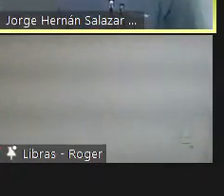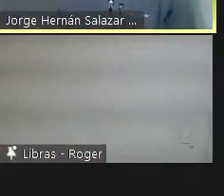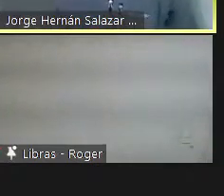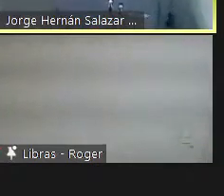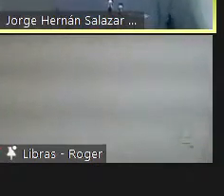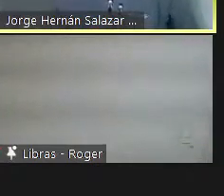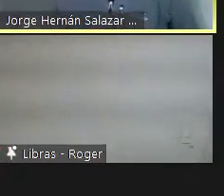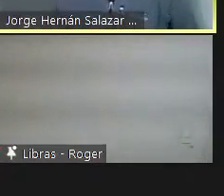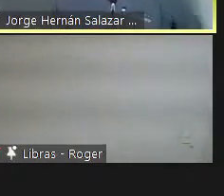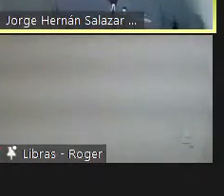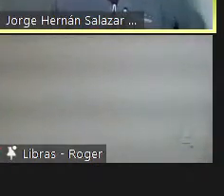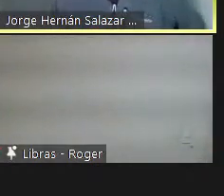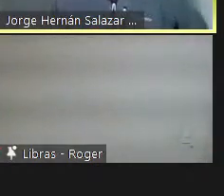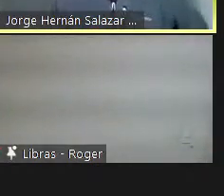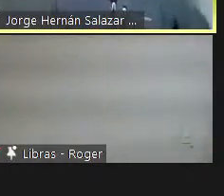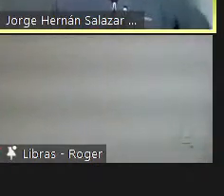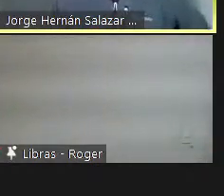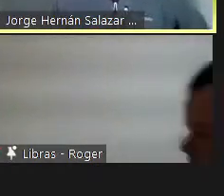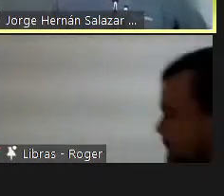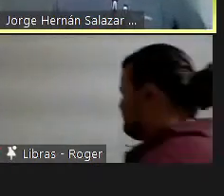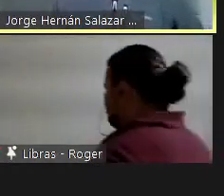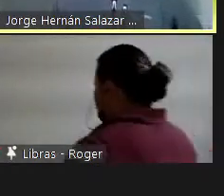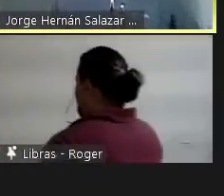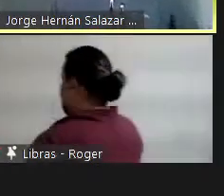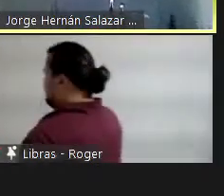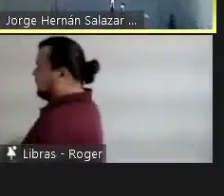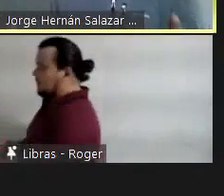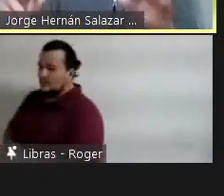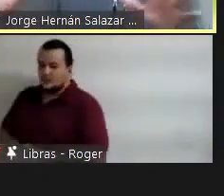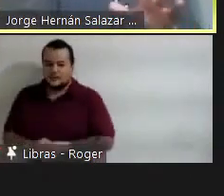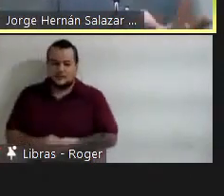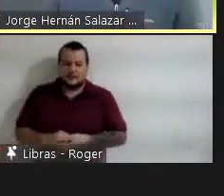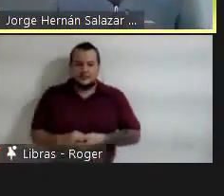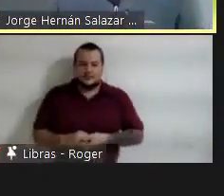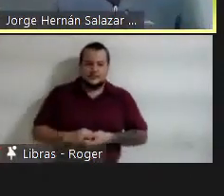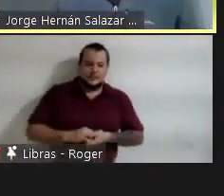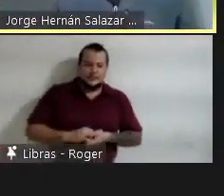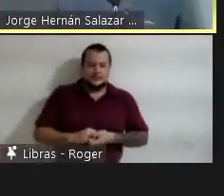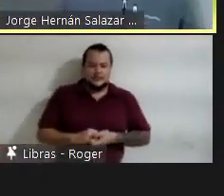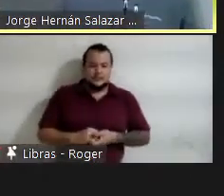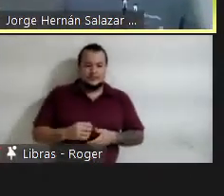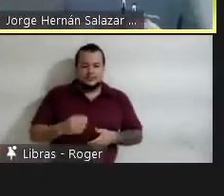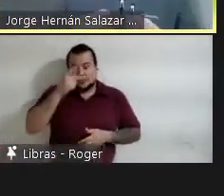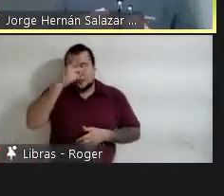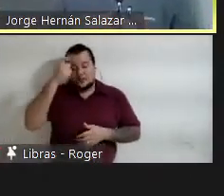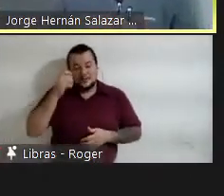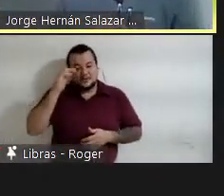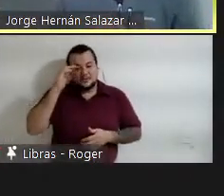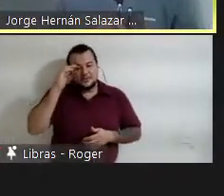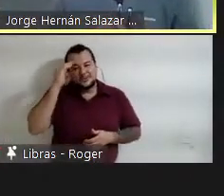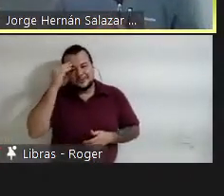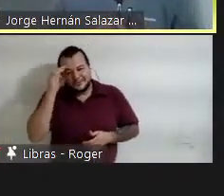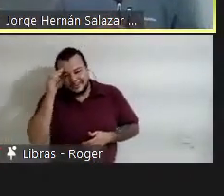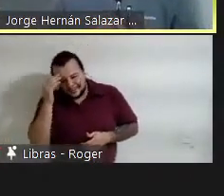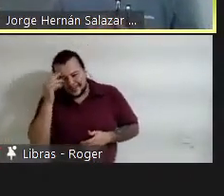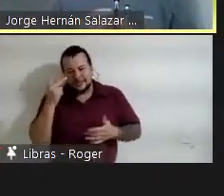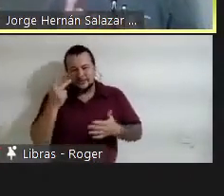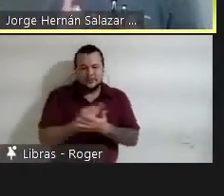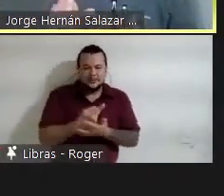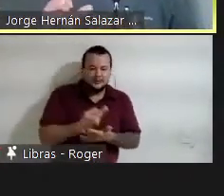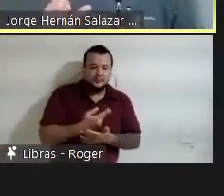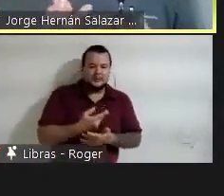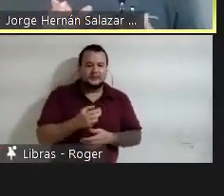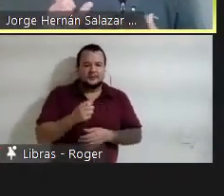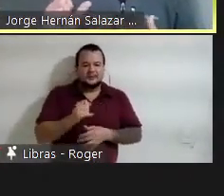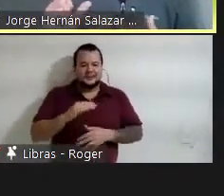que há pouco creia entender muito bem. Eu entendo algo, não tenho perguntas, mas quando tenho perguntas